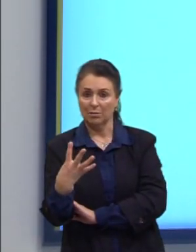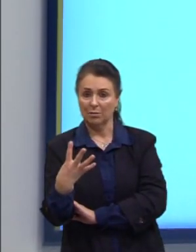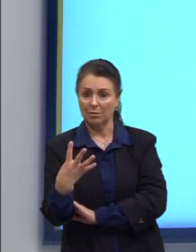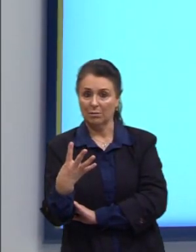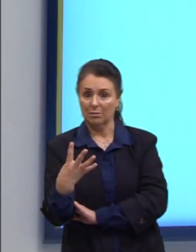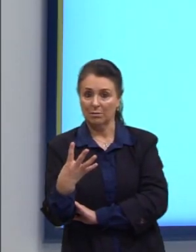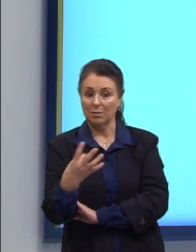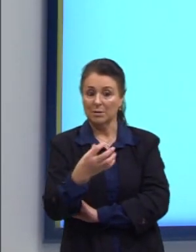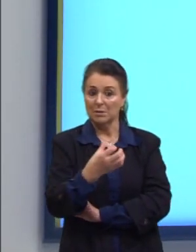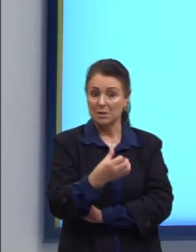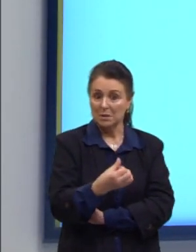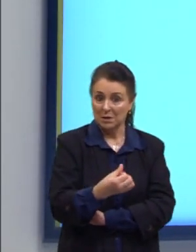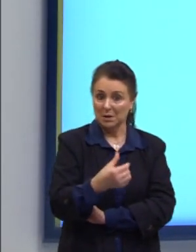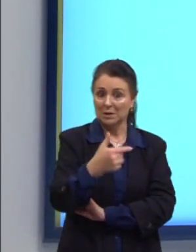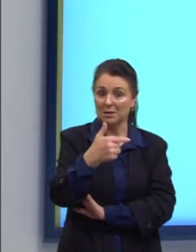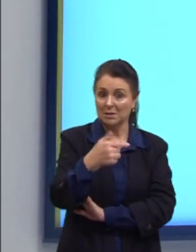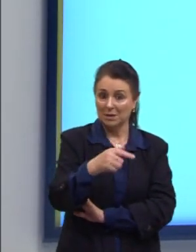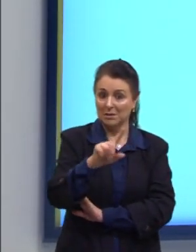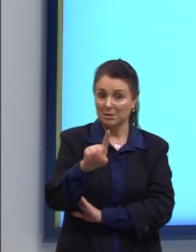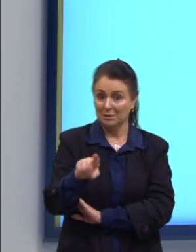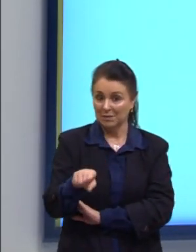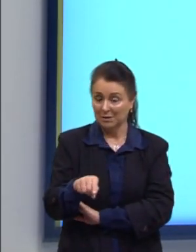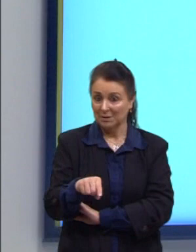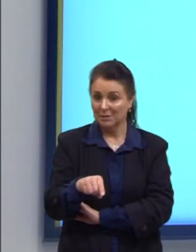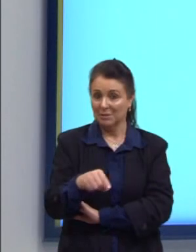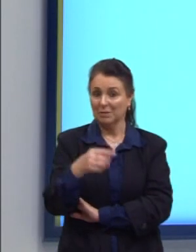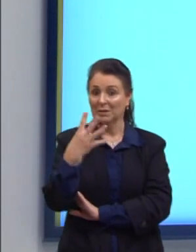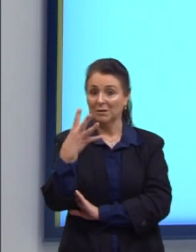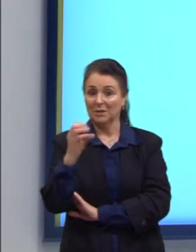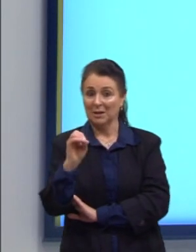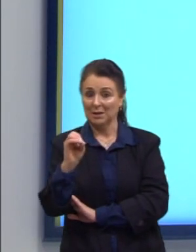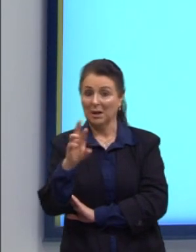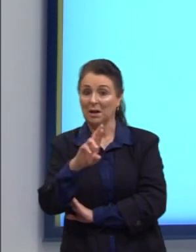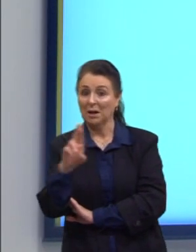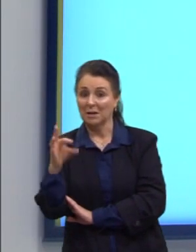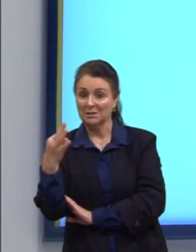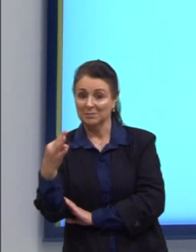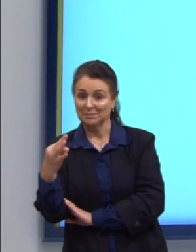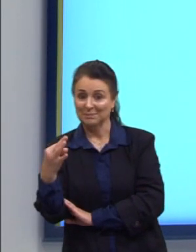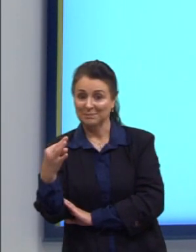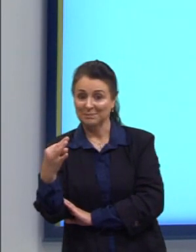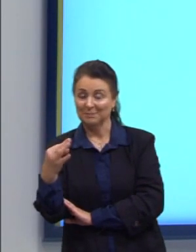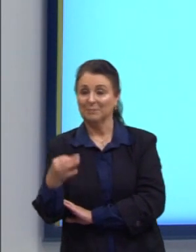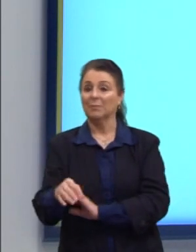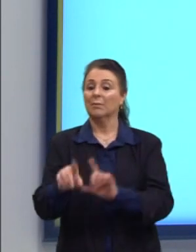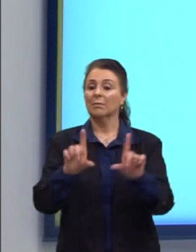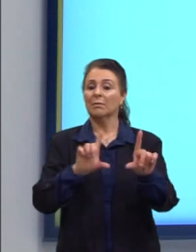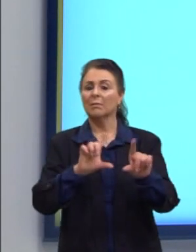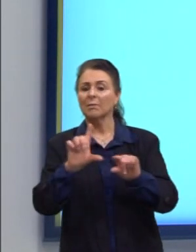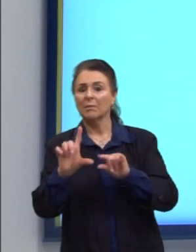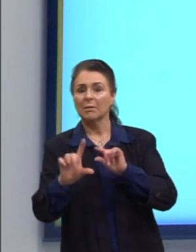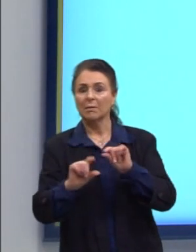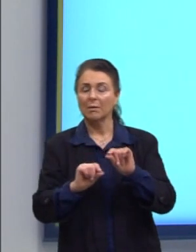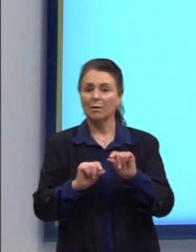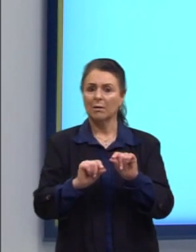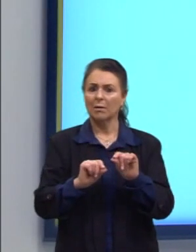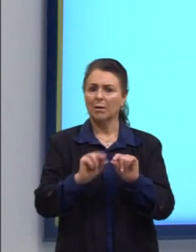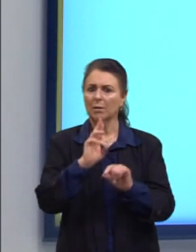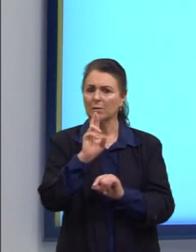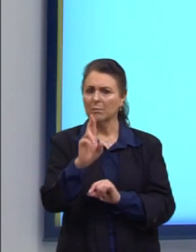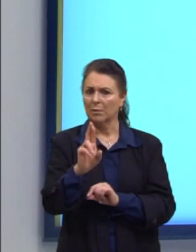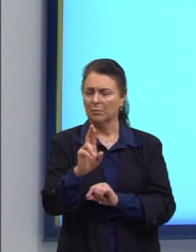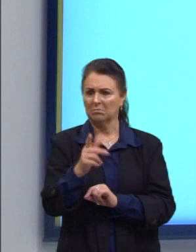67 reais e 40 centavos. Nas nossas alternativas, não tem a